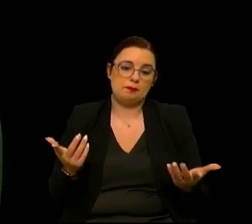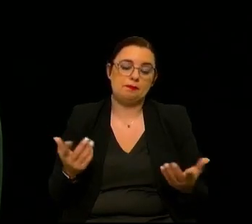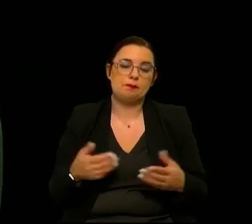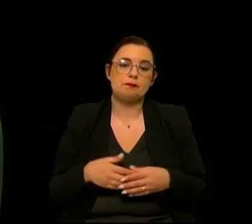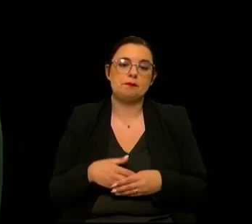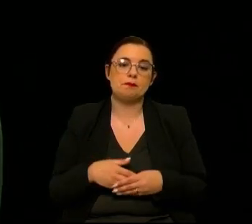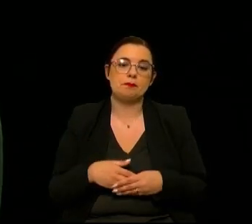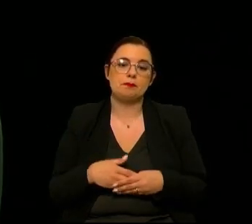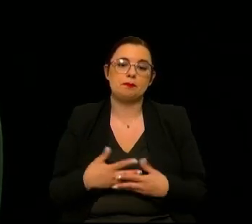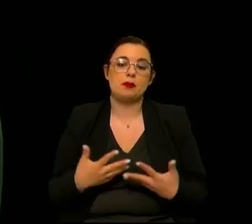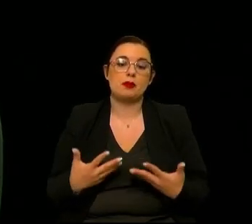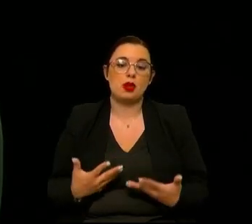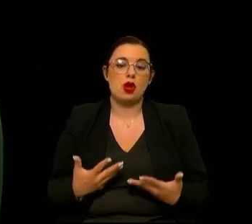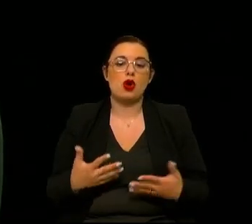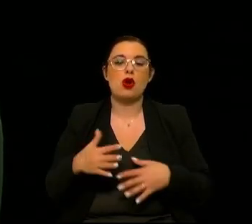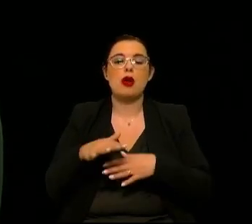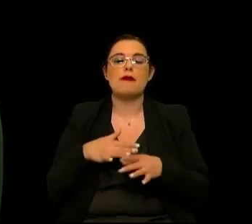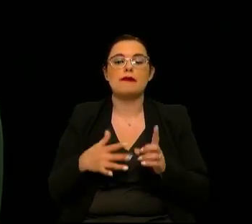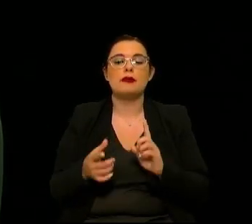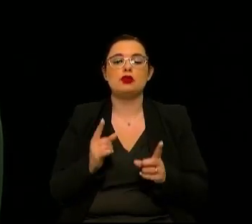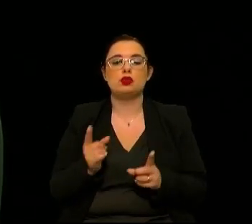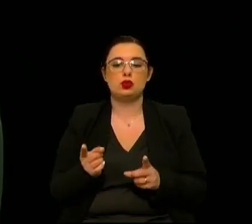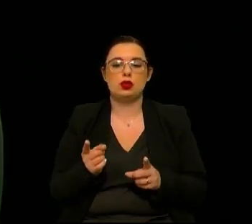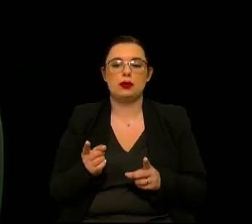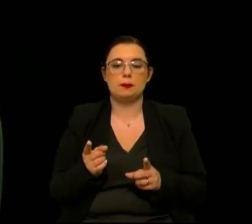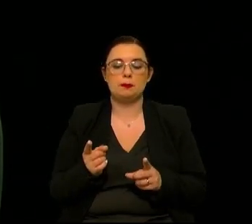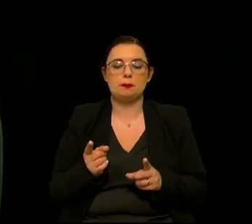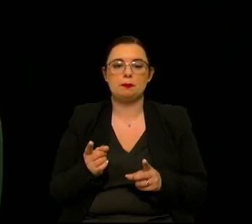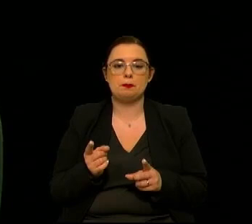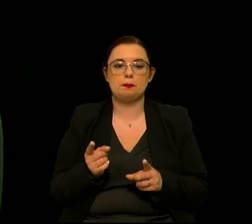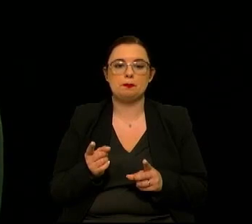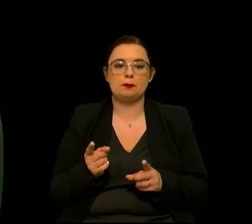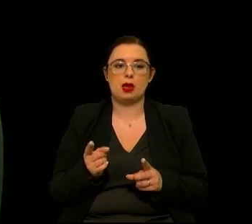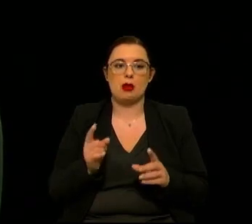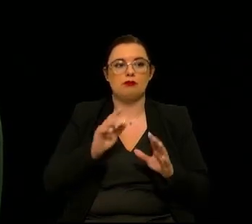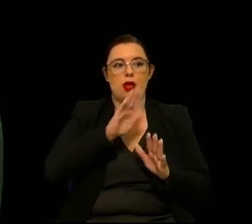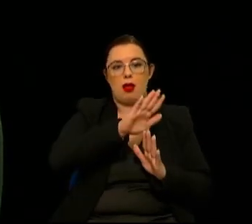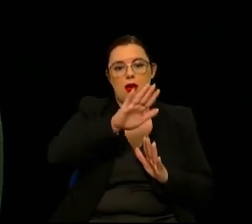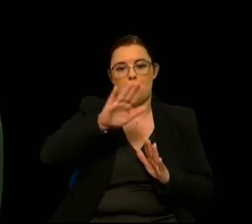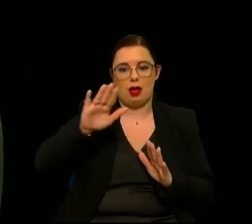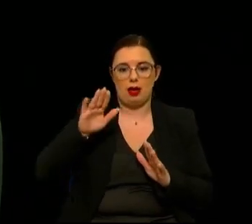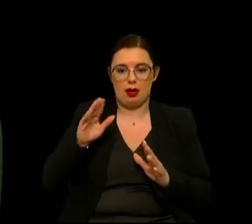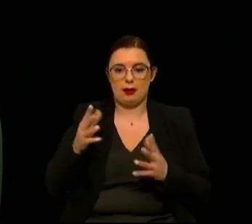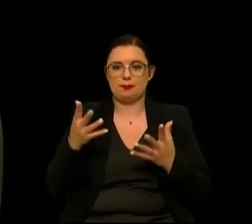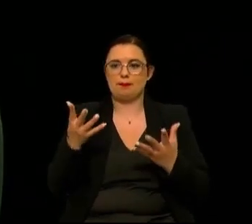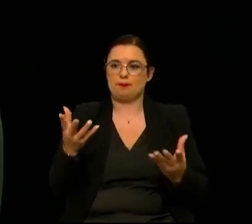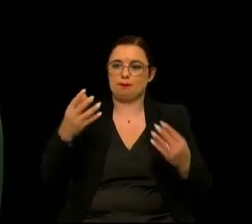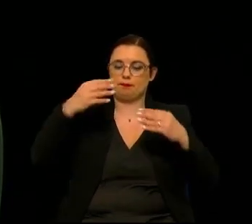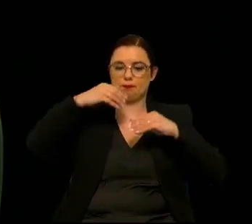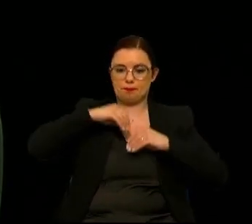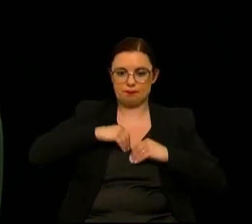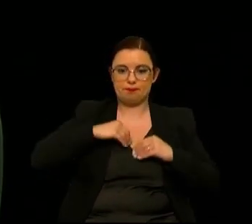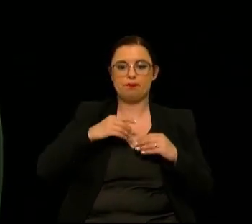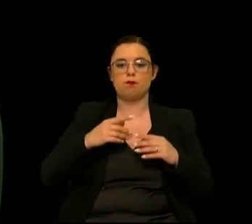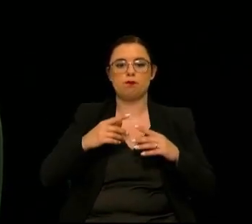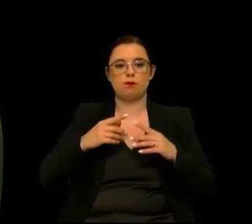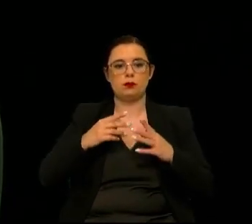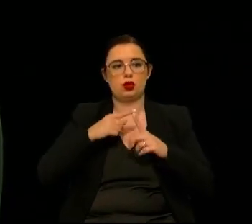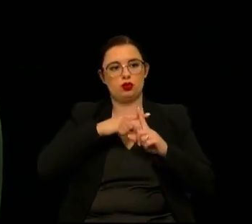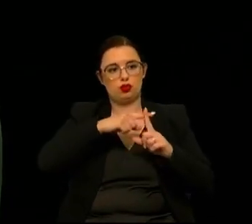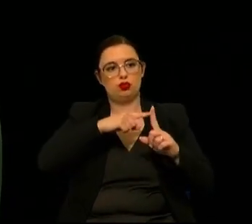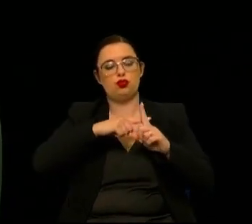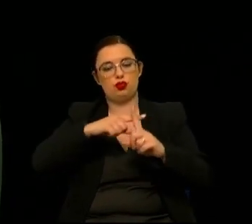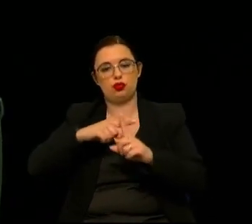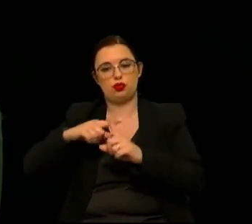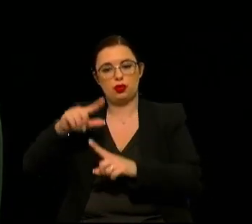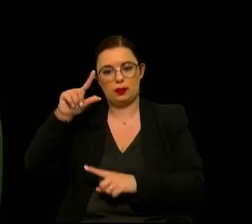neste momento o que faz é de facto estar em todos os fóruns internacionais ir absorvendo e contribuindo obviamente dando os